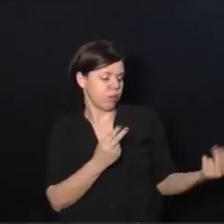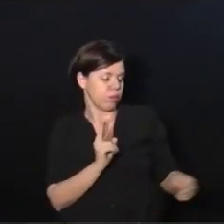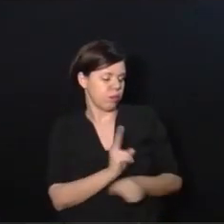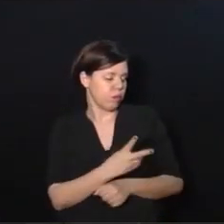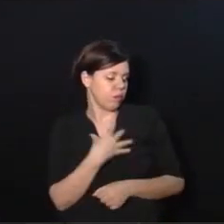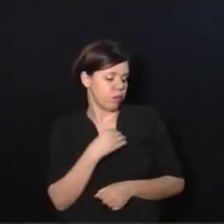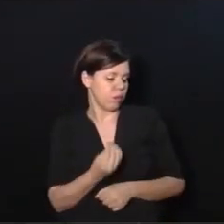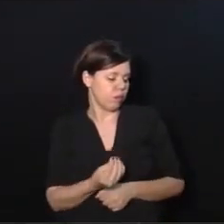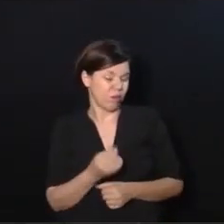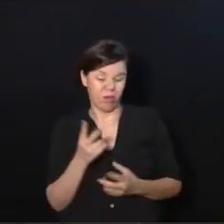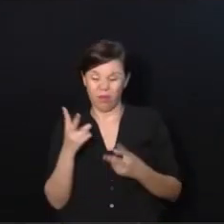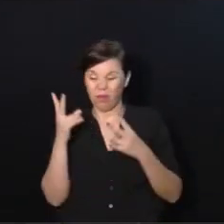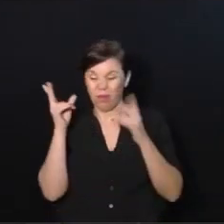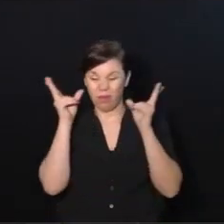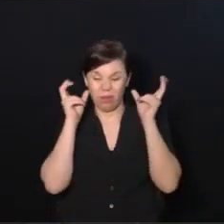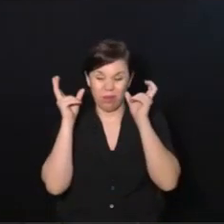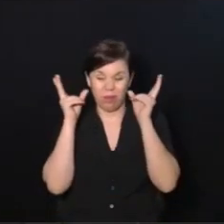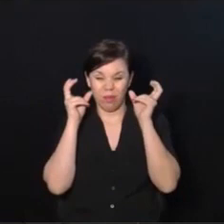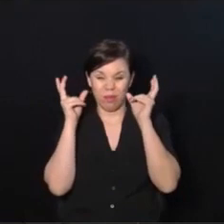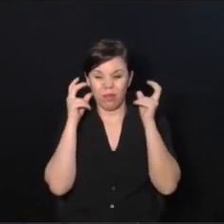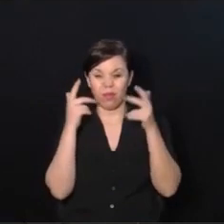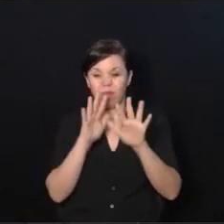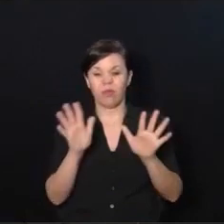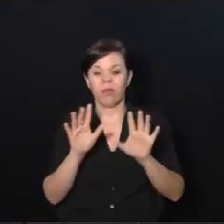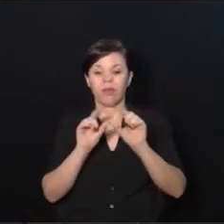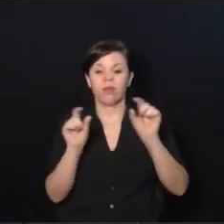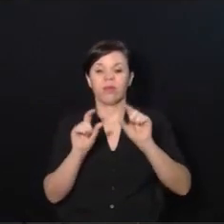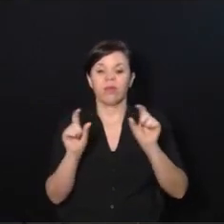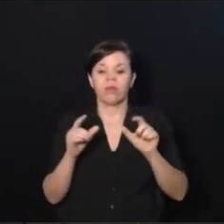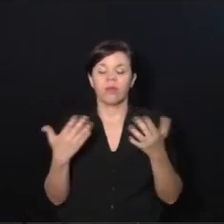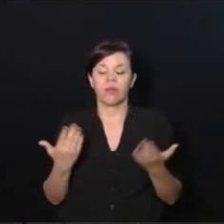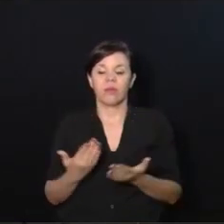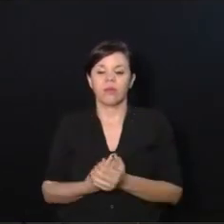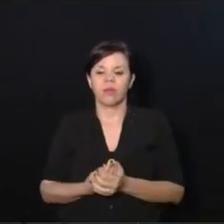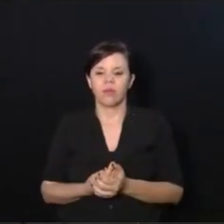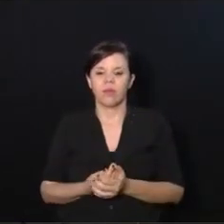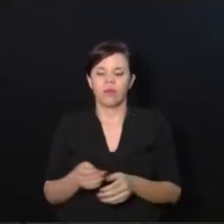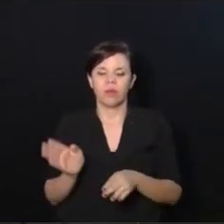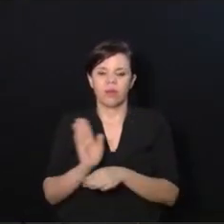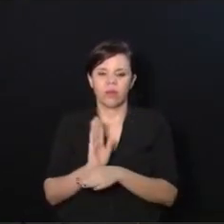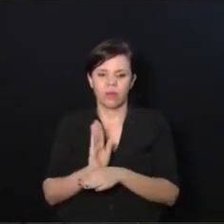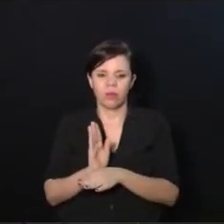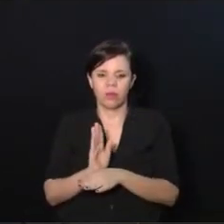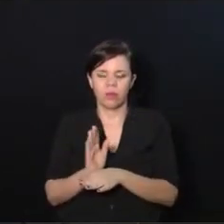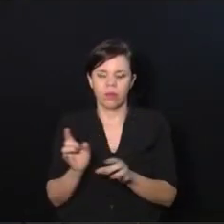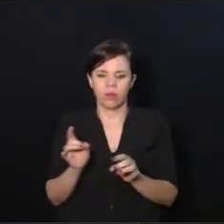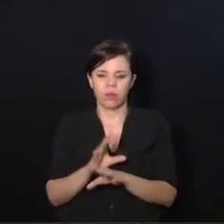Eu já ouvi tanto essas frases, e aí a gente vai chegar agora no último vídeo do slide.